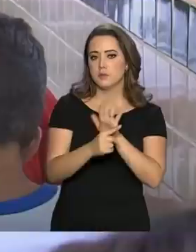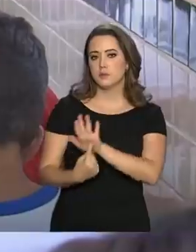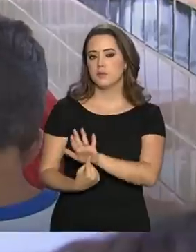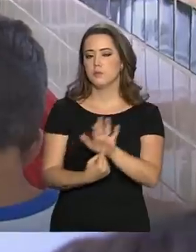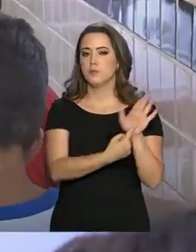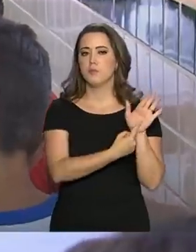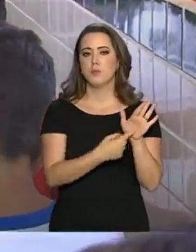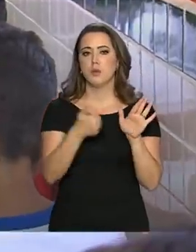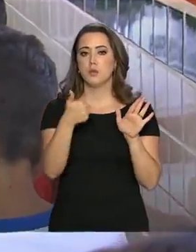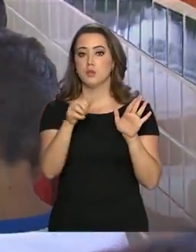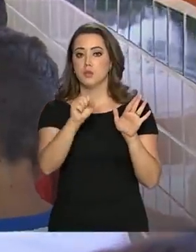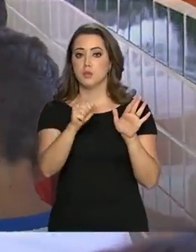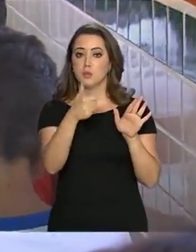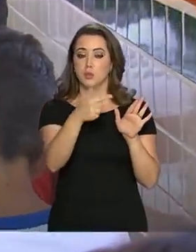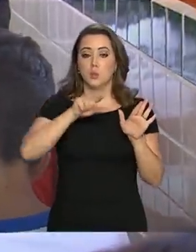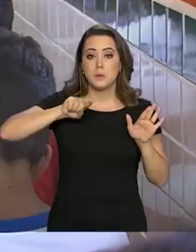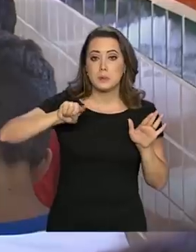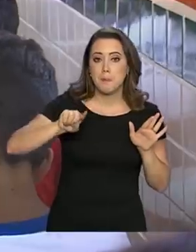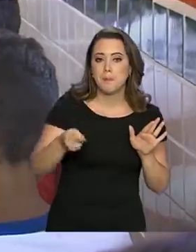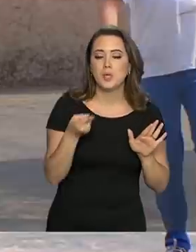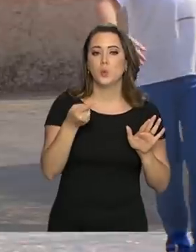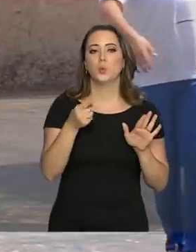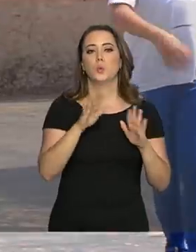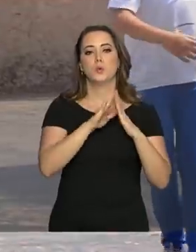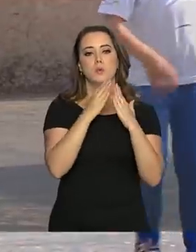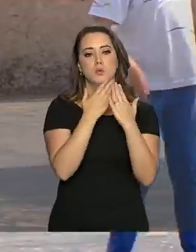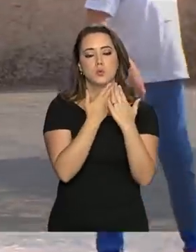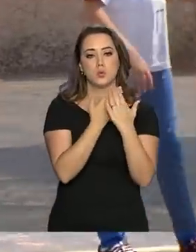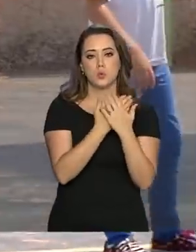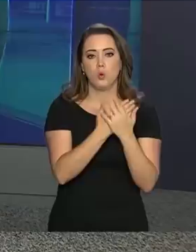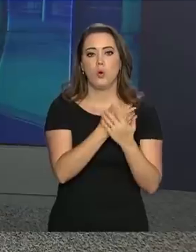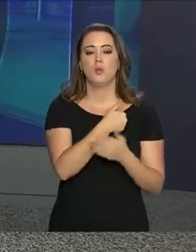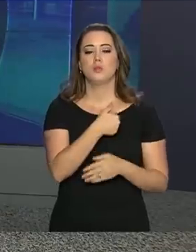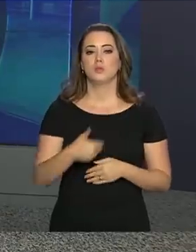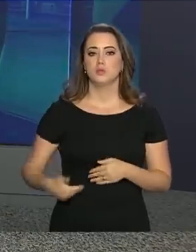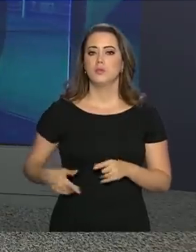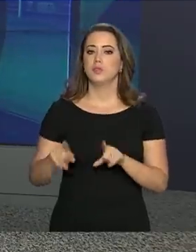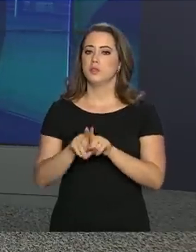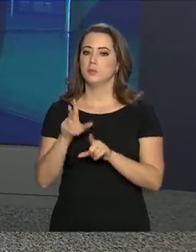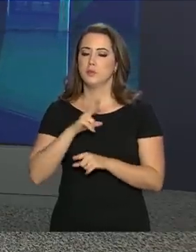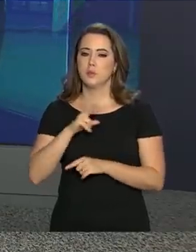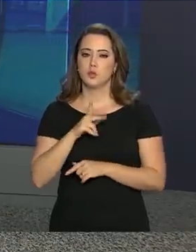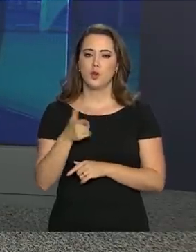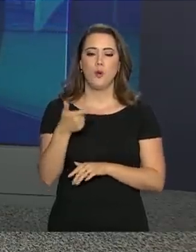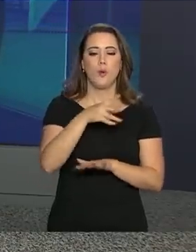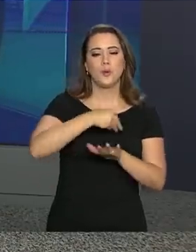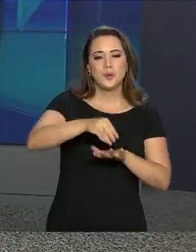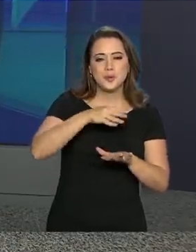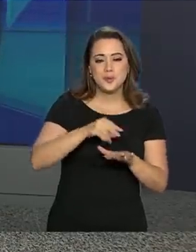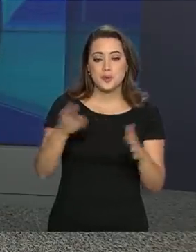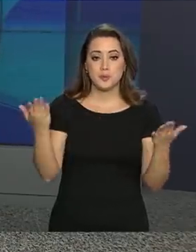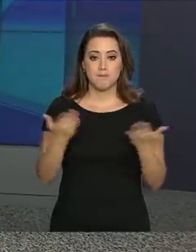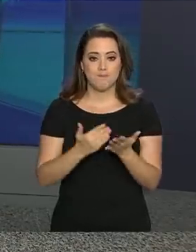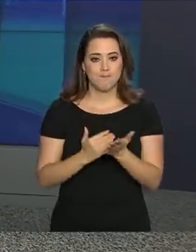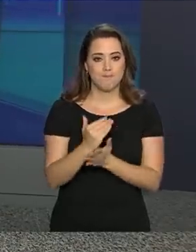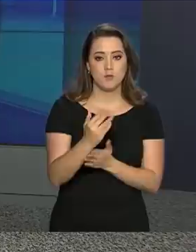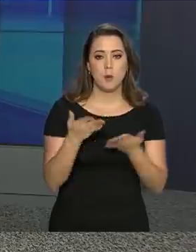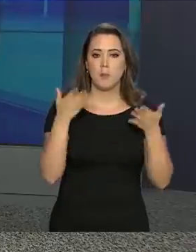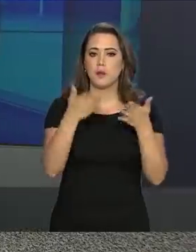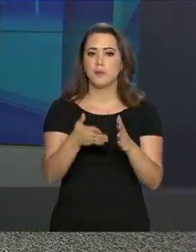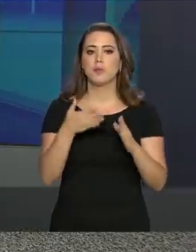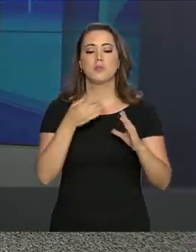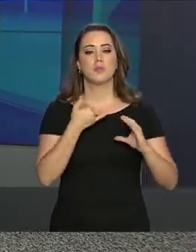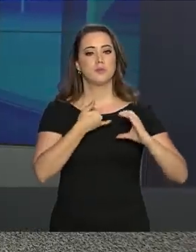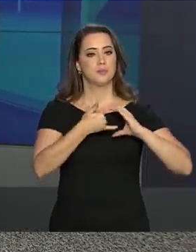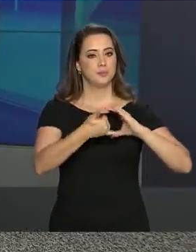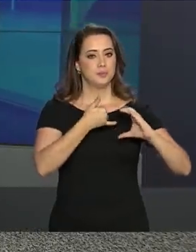182 mil escolas públicas e privadas do país. Essas e outras notícias você acompanha agora e para participar